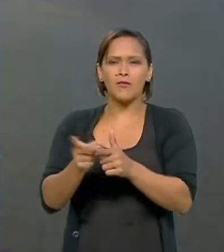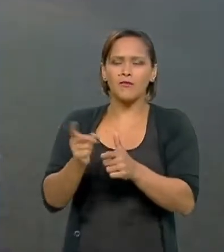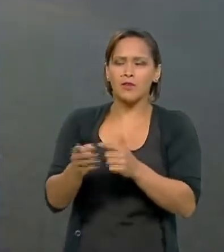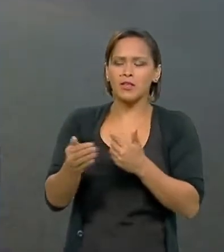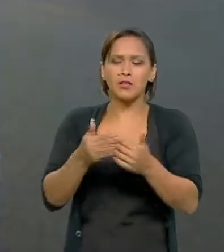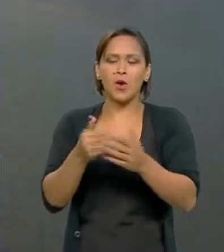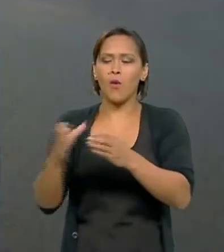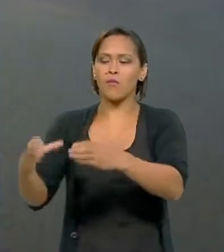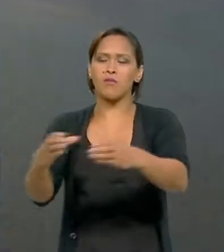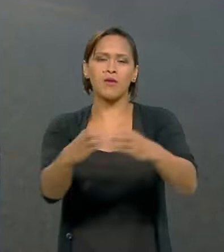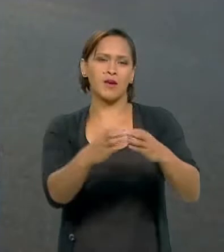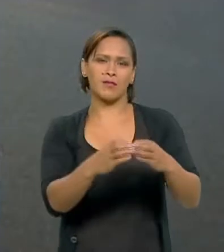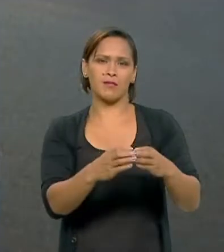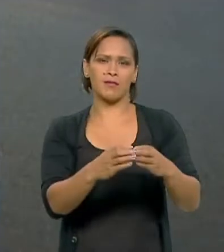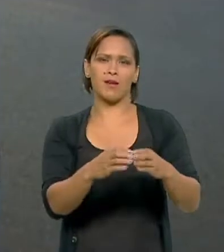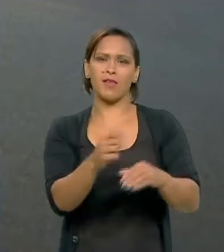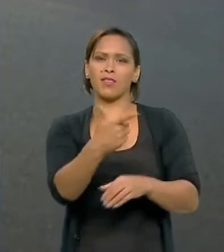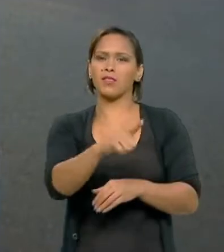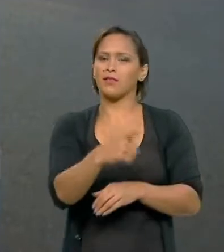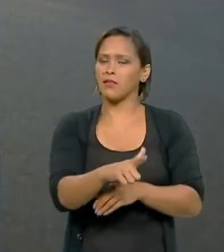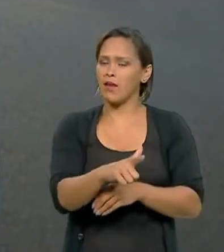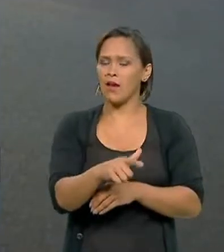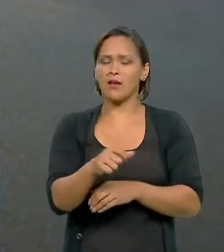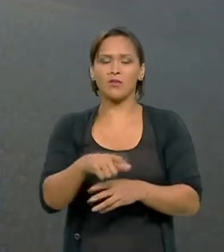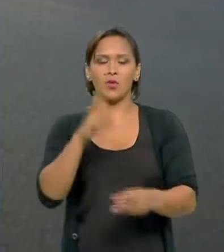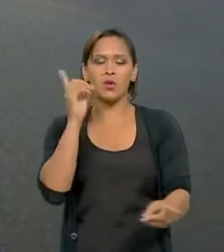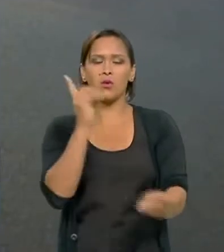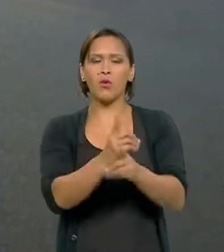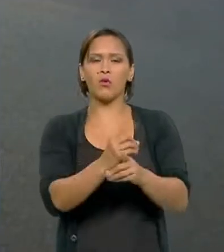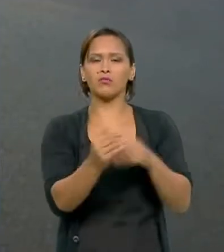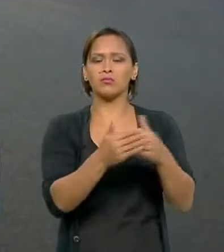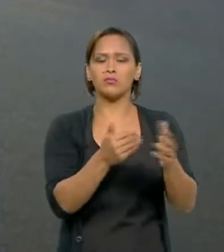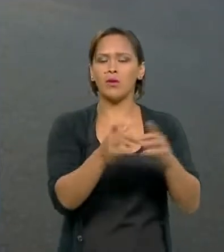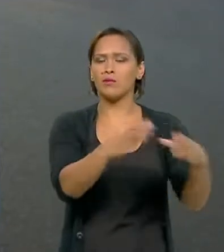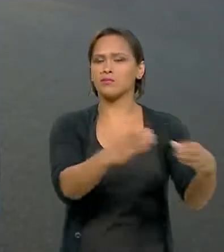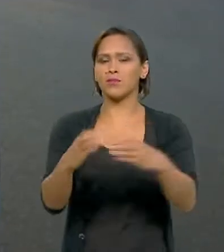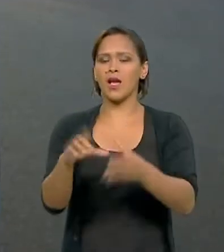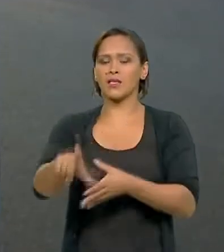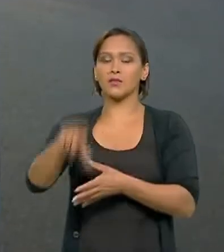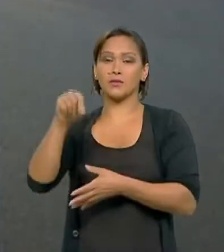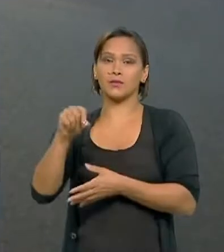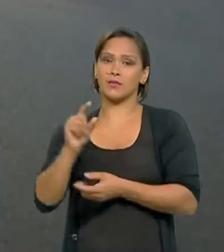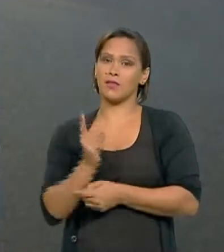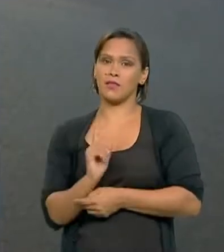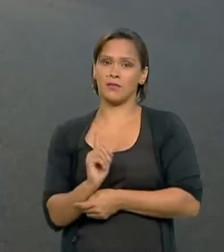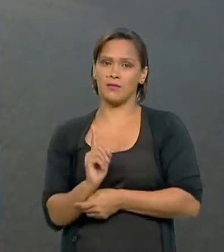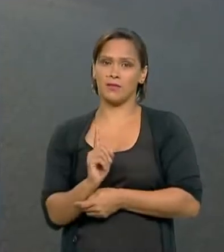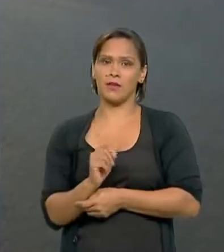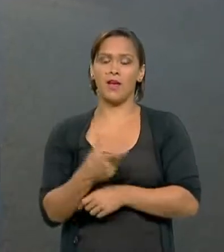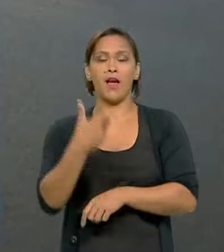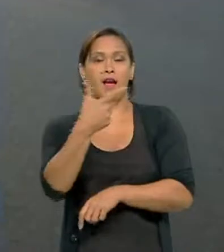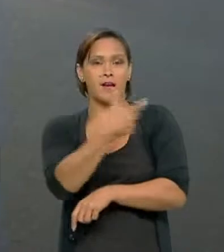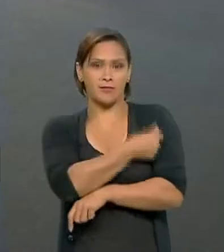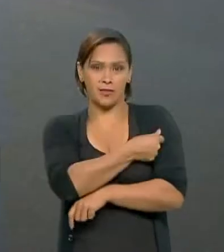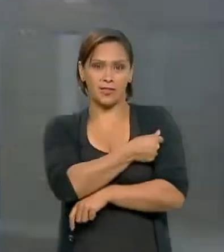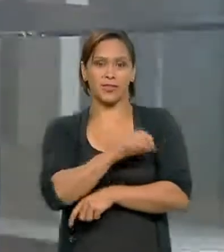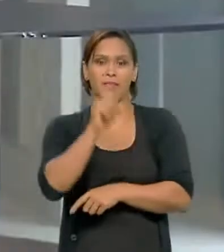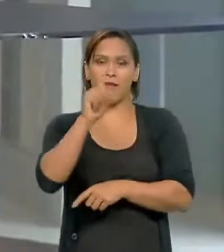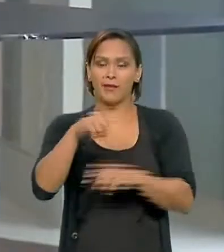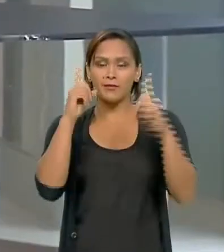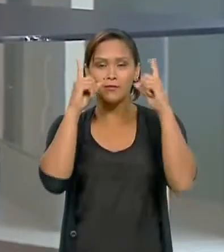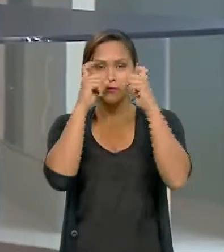não está à disposição, não está aí para comprar onde você quiser, escolher onde vai comprar. A vacina é